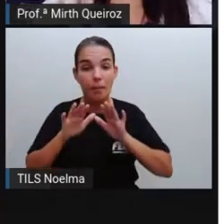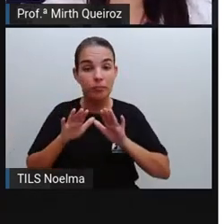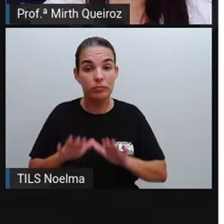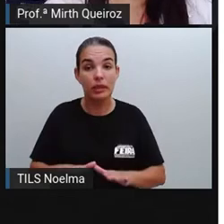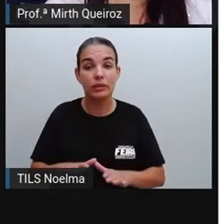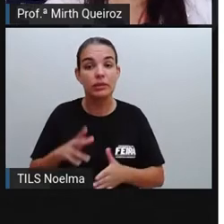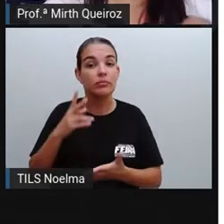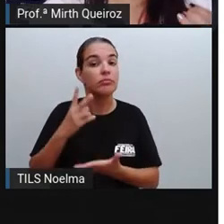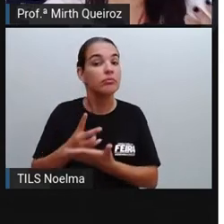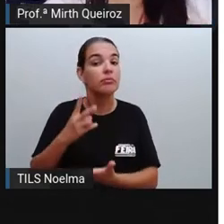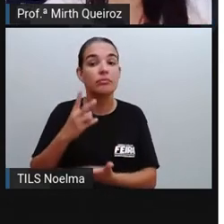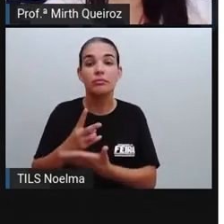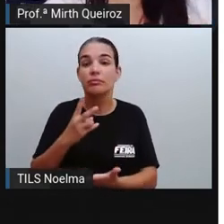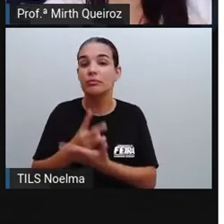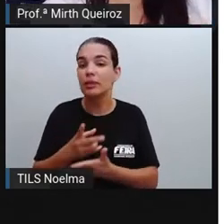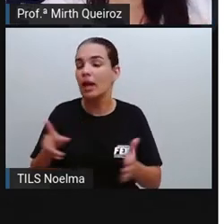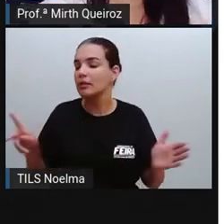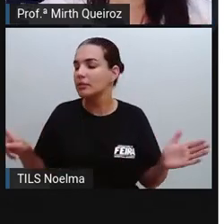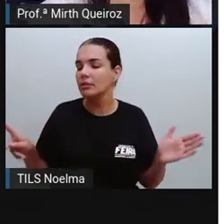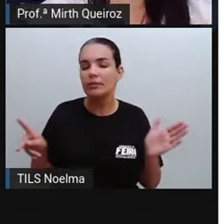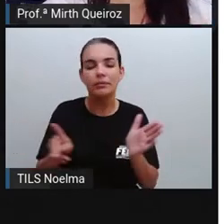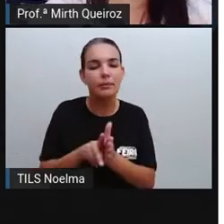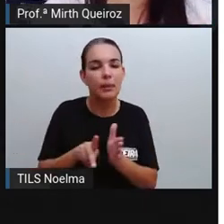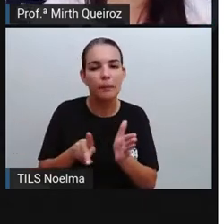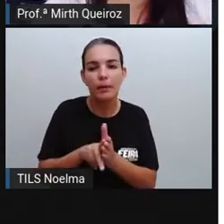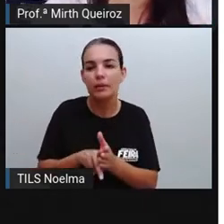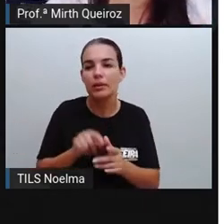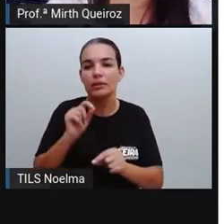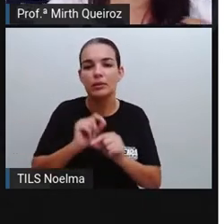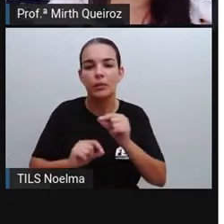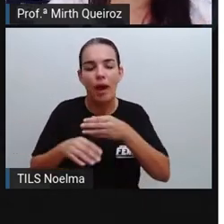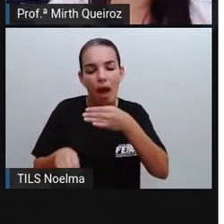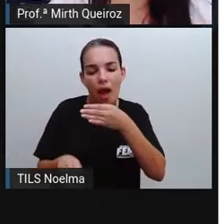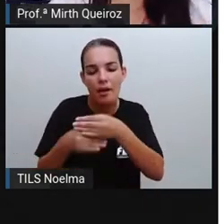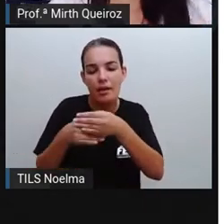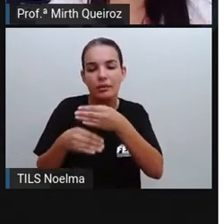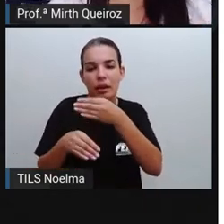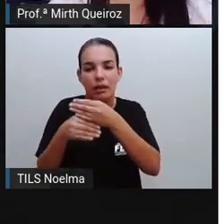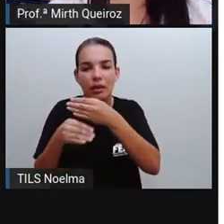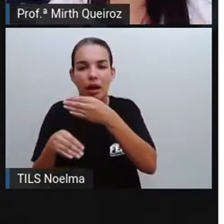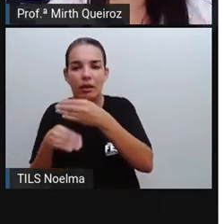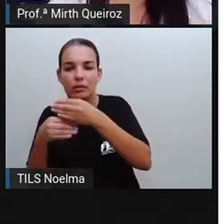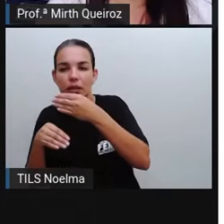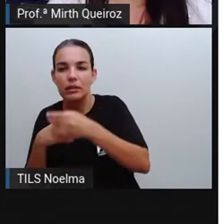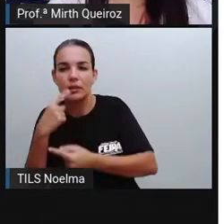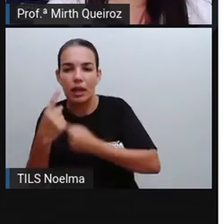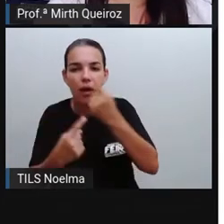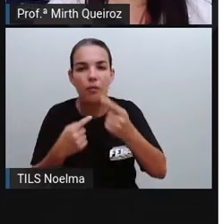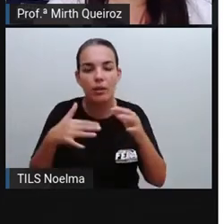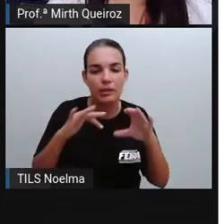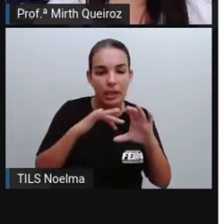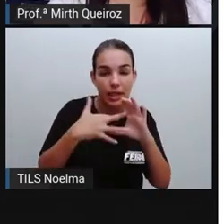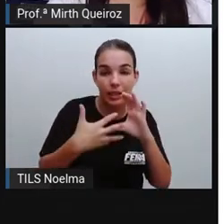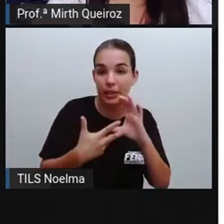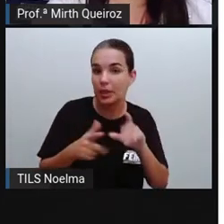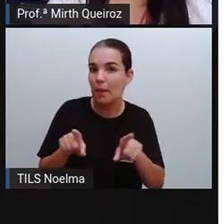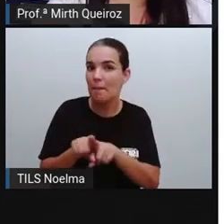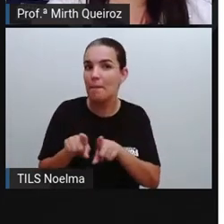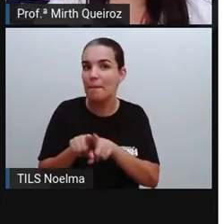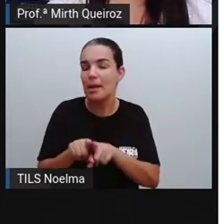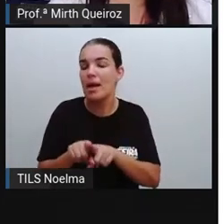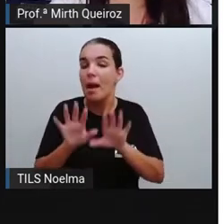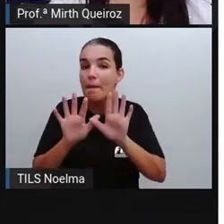ela vai sendo acrescentada alguma coisa, pode ir perdendo alguma coisa, né? Porém, ela não